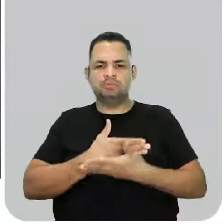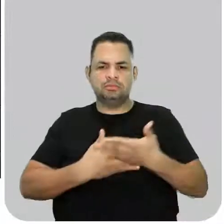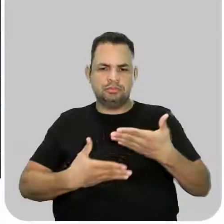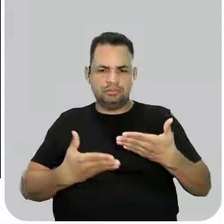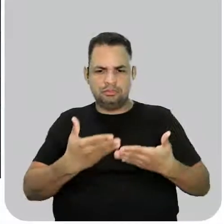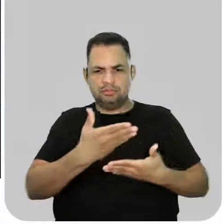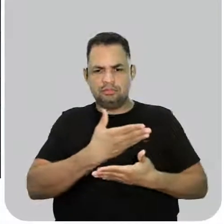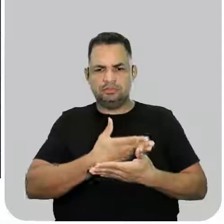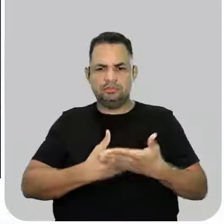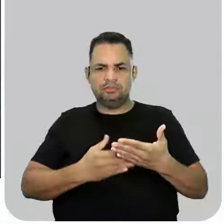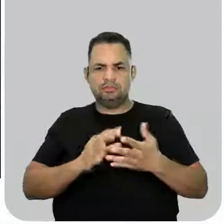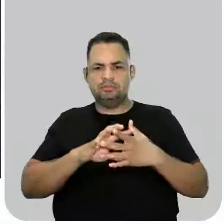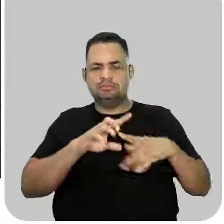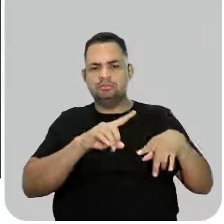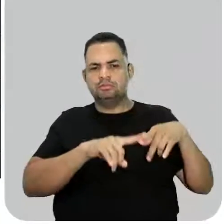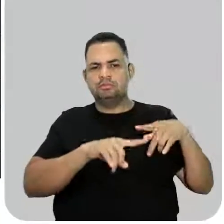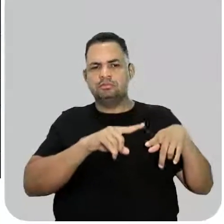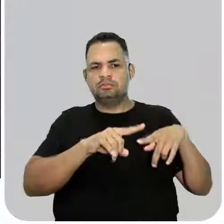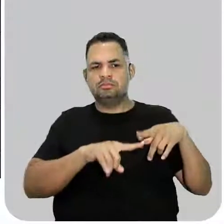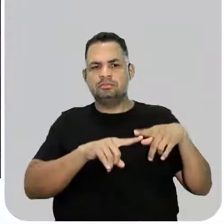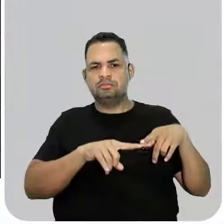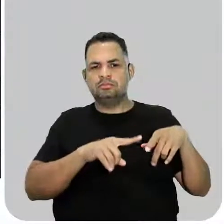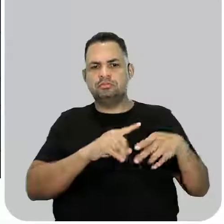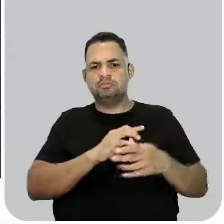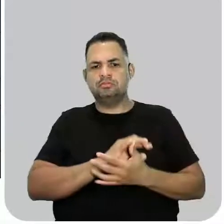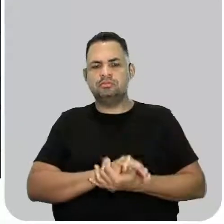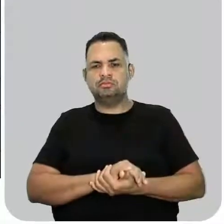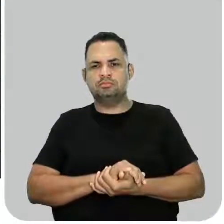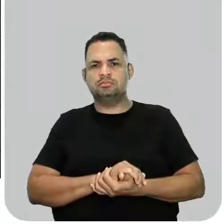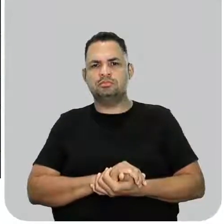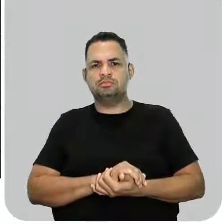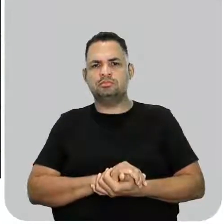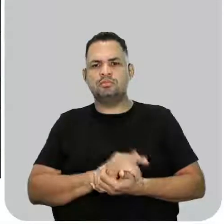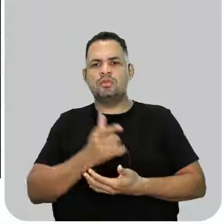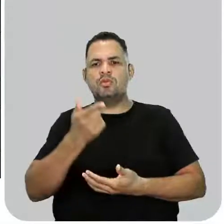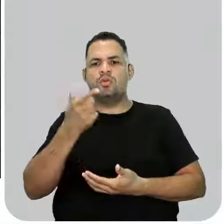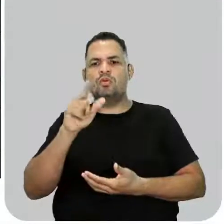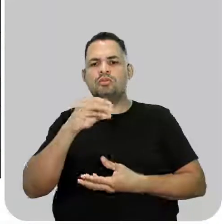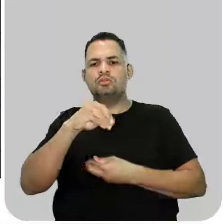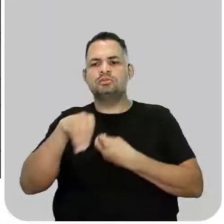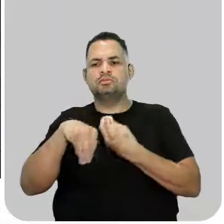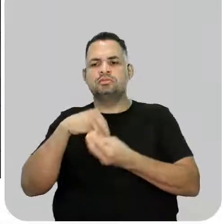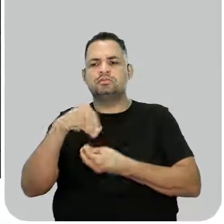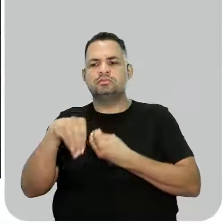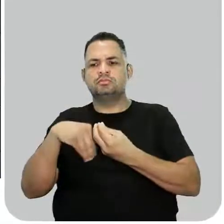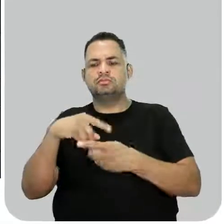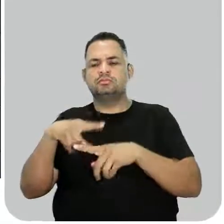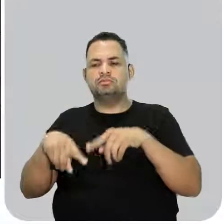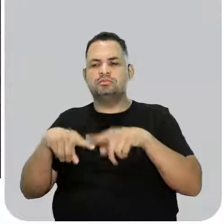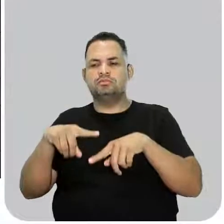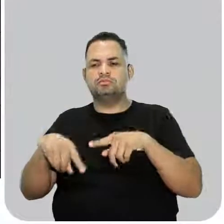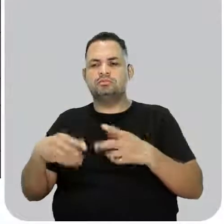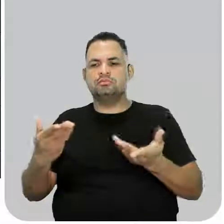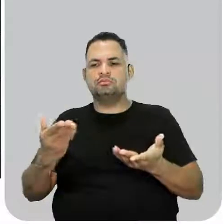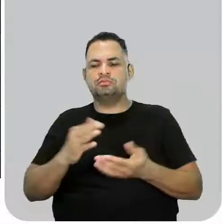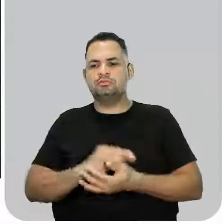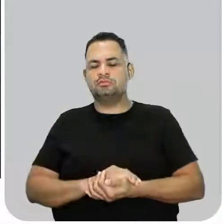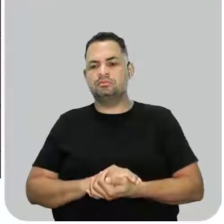da nossa matéria-prima com um outro componente? Se a gente for olhar,